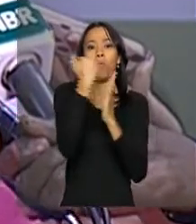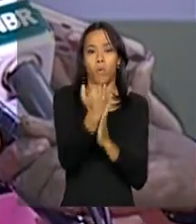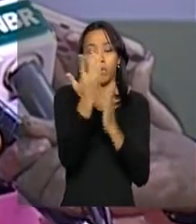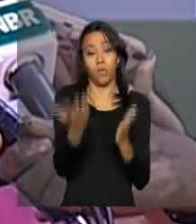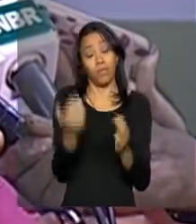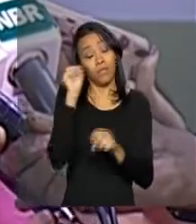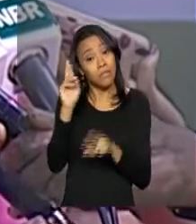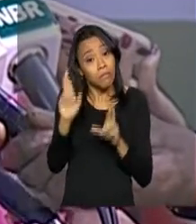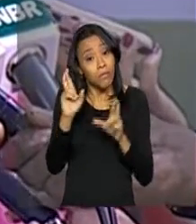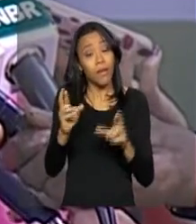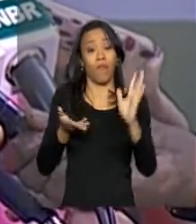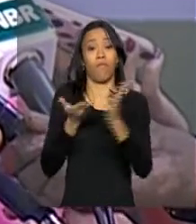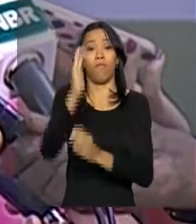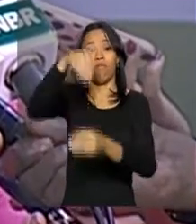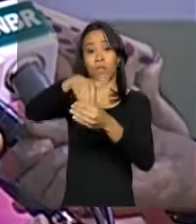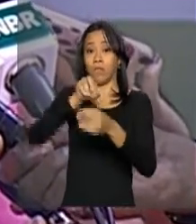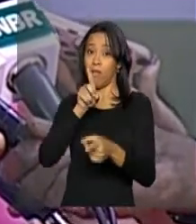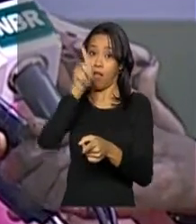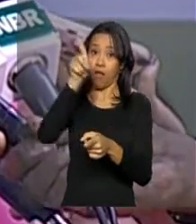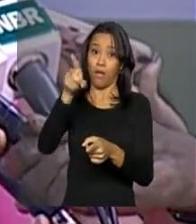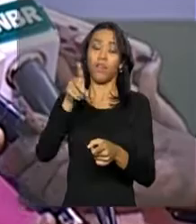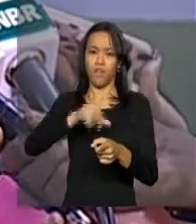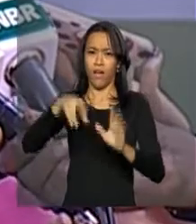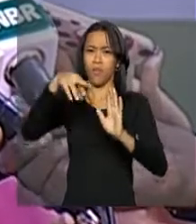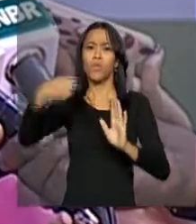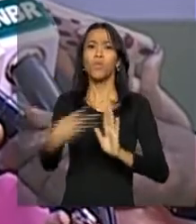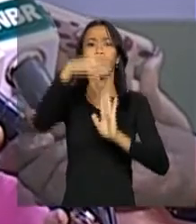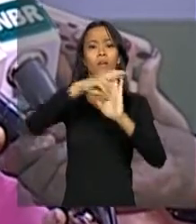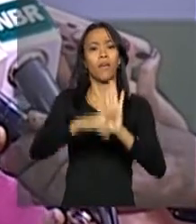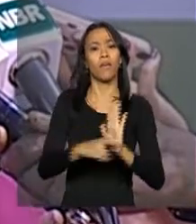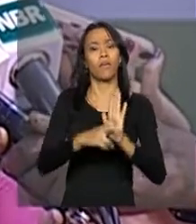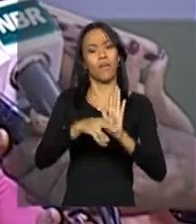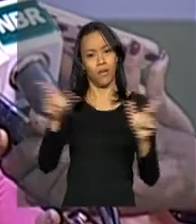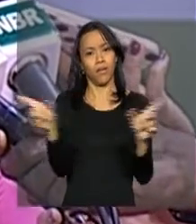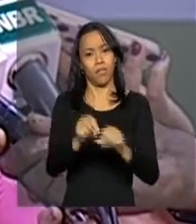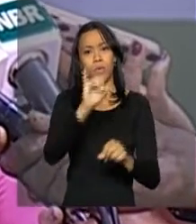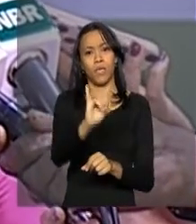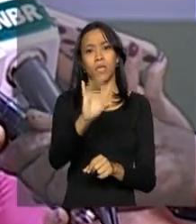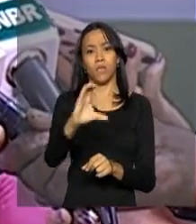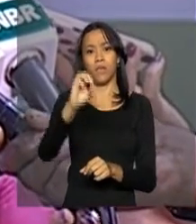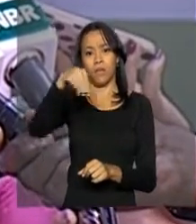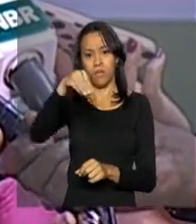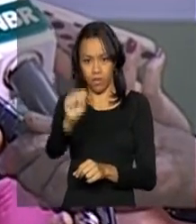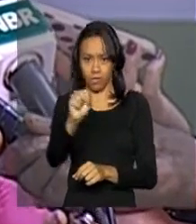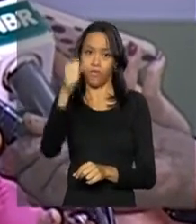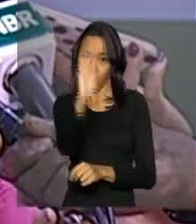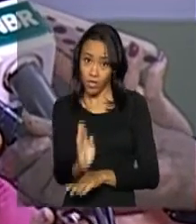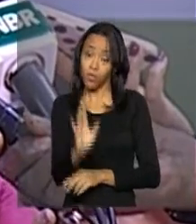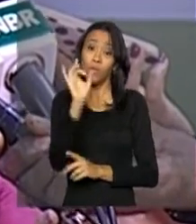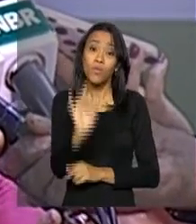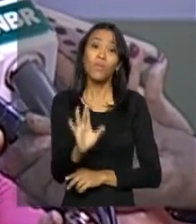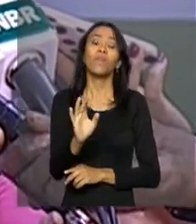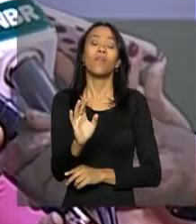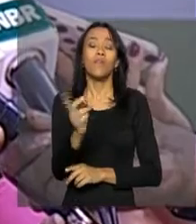Nacional, que vai regulamentar todo o ICMS no Brasil, possa ajudar ainda mais as nossas exportações, não só primárias,